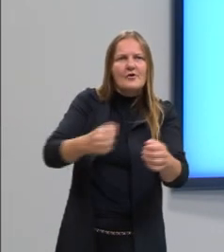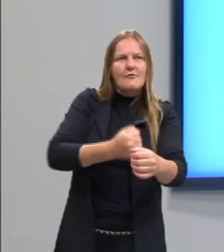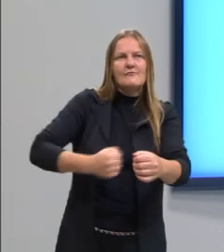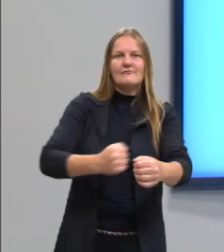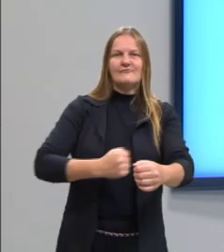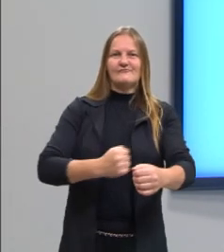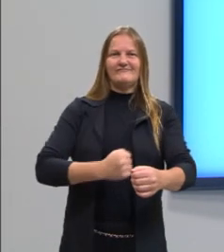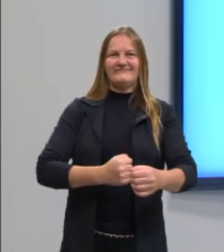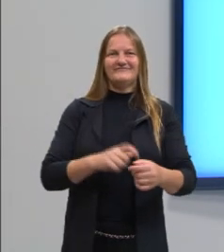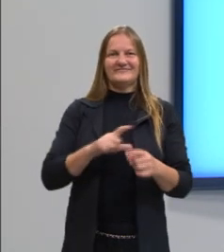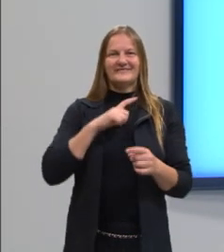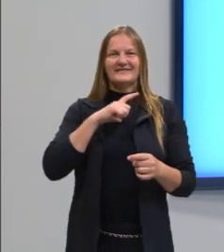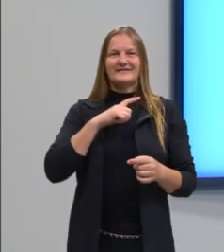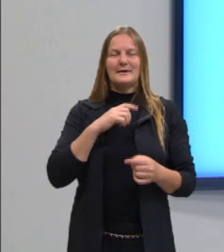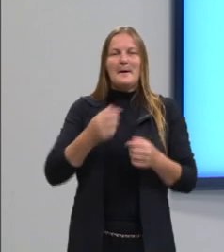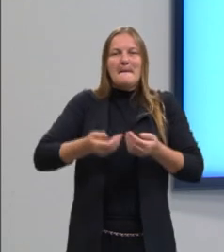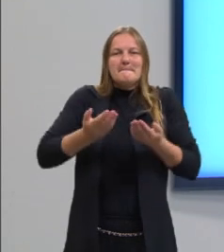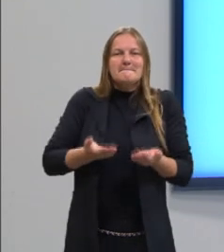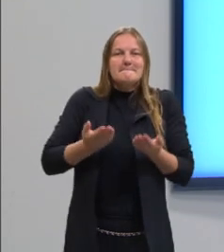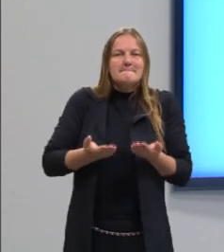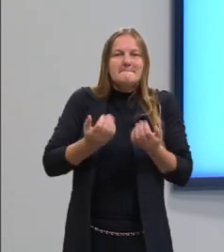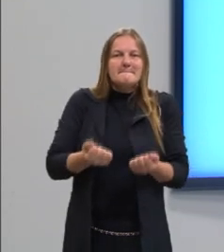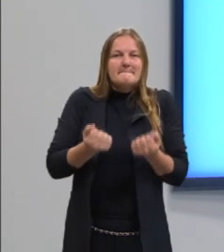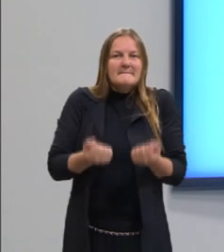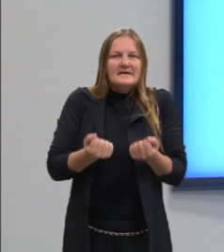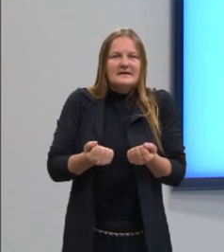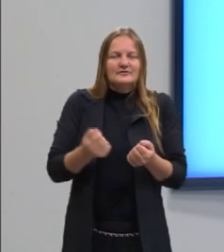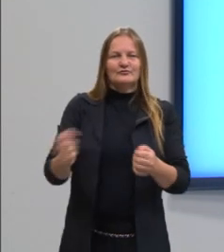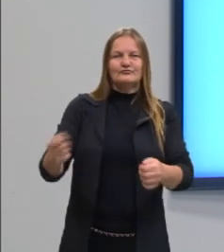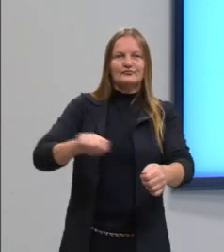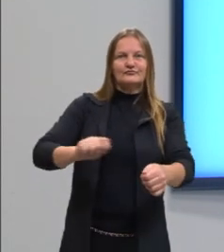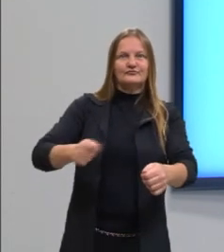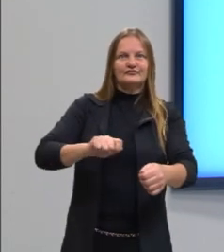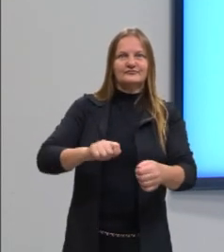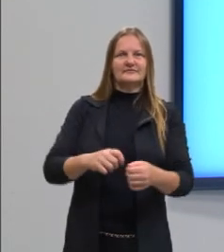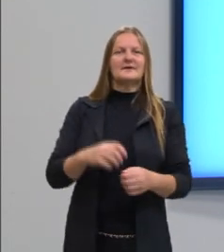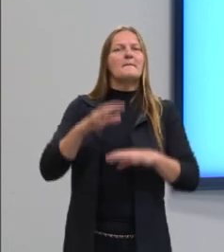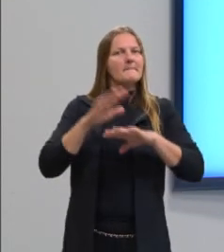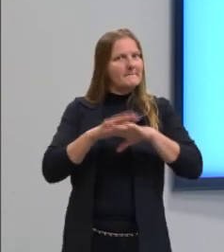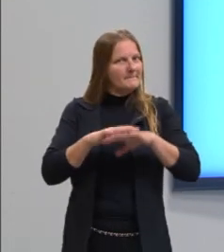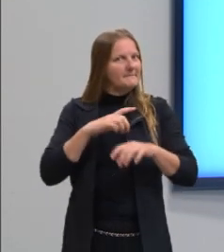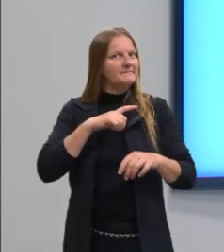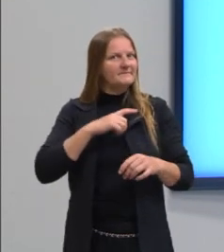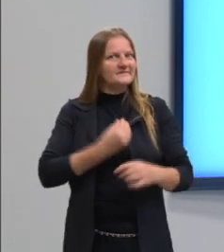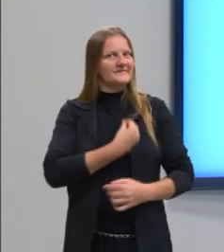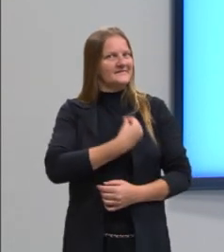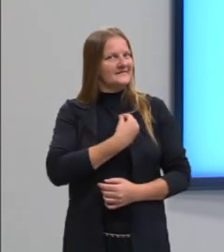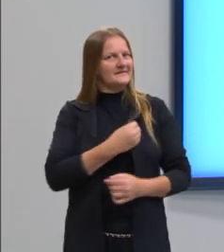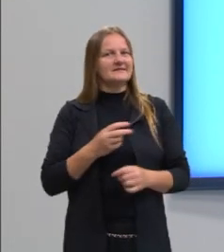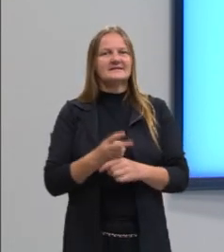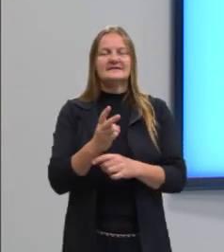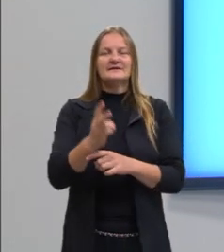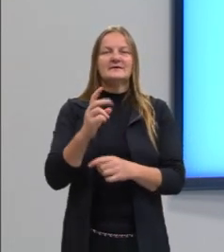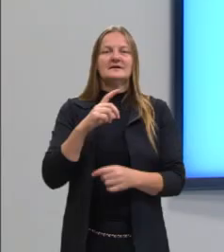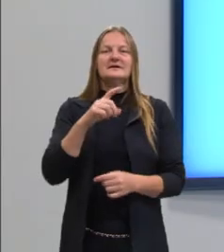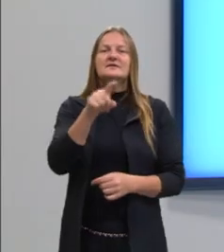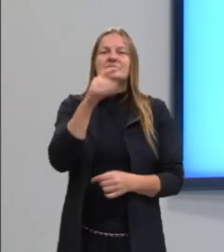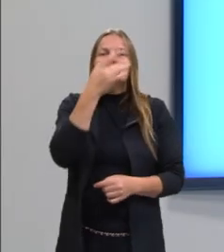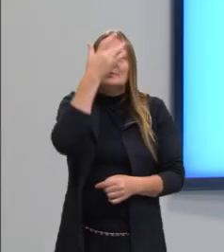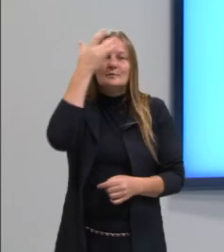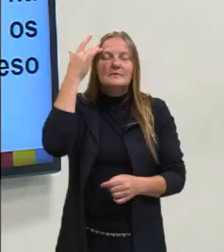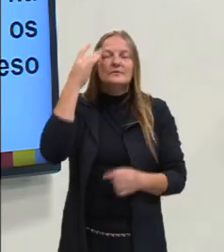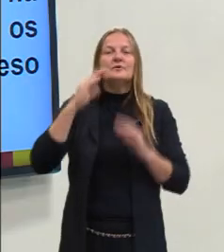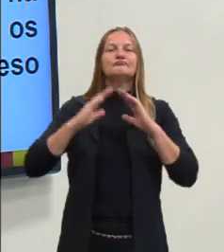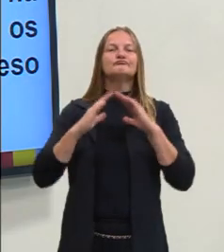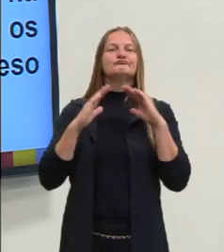receita, né? Unidades, pesos e medidas. Então, a matemática, inclusive, para quem é uma pessoa que fica